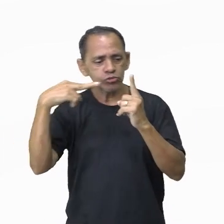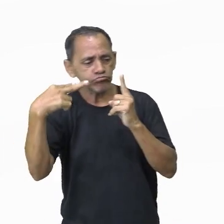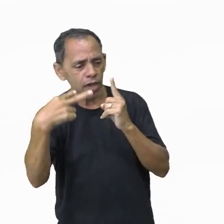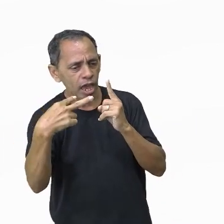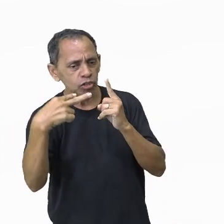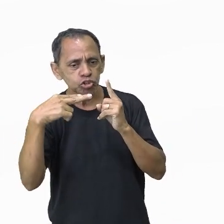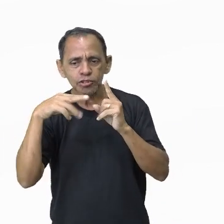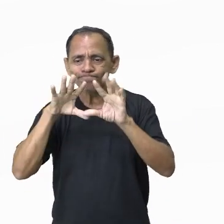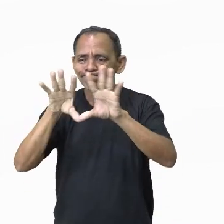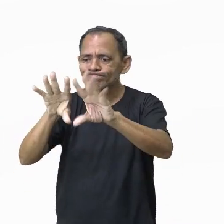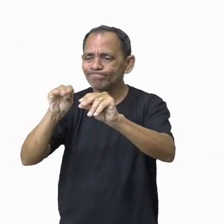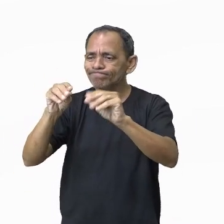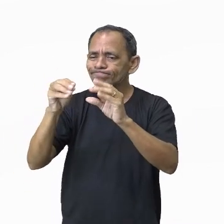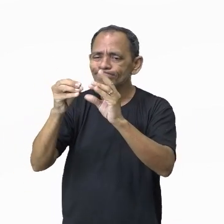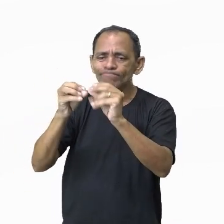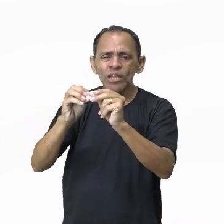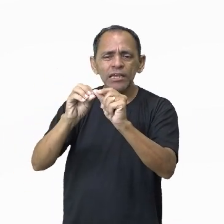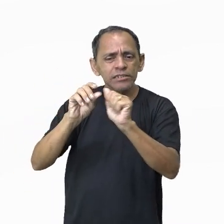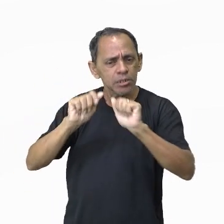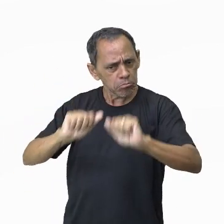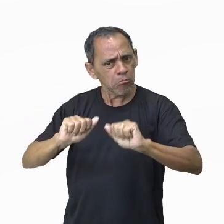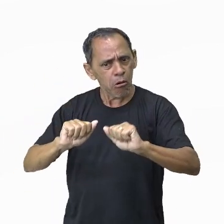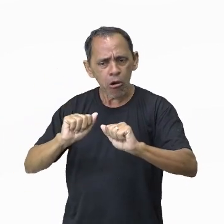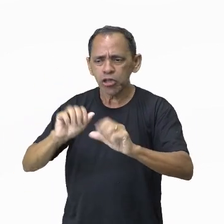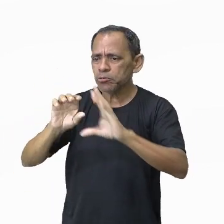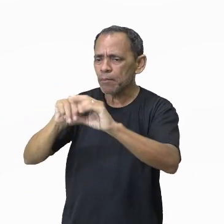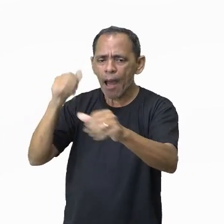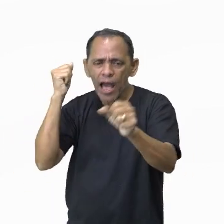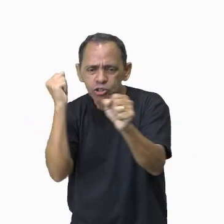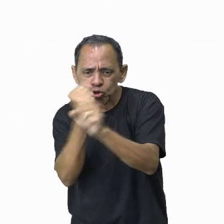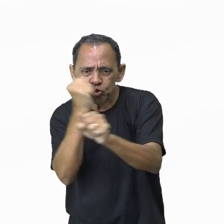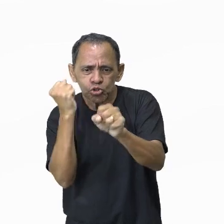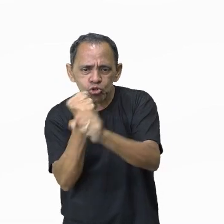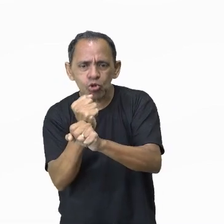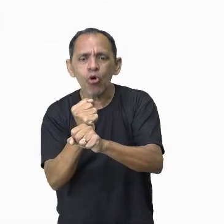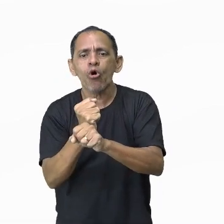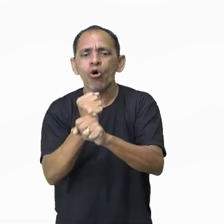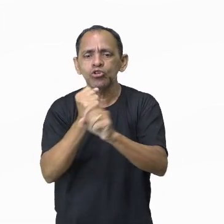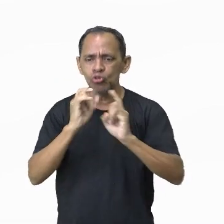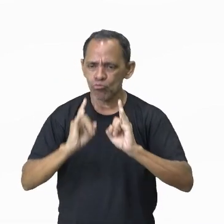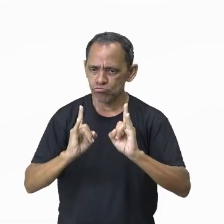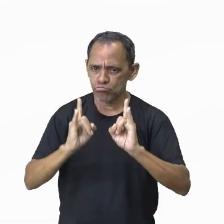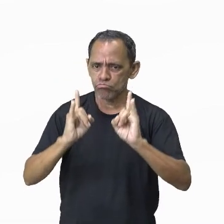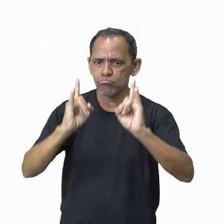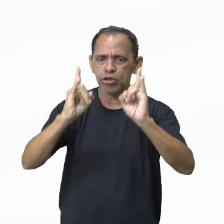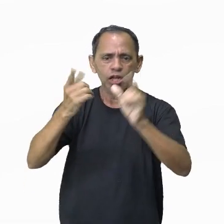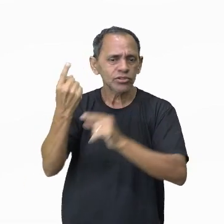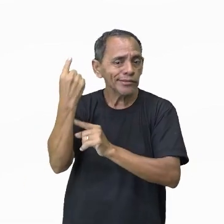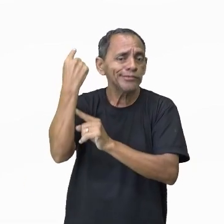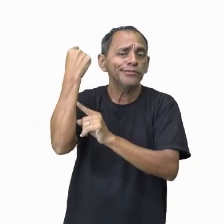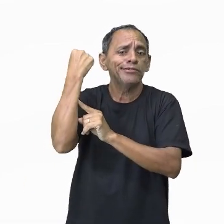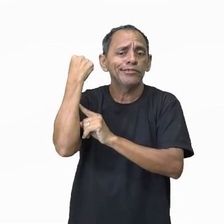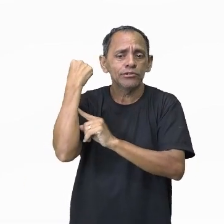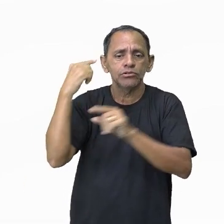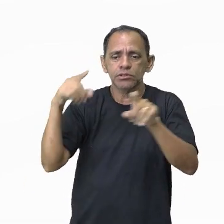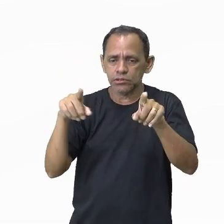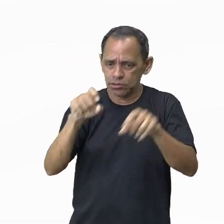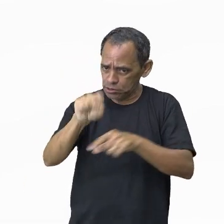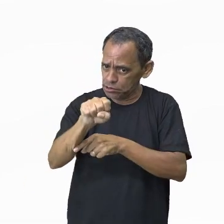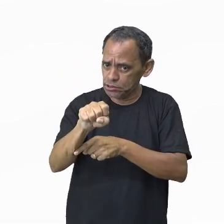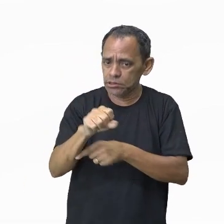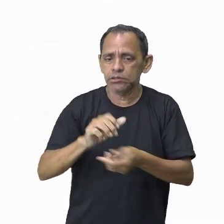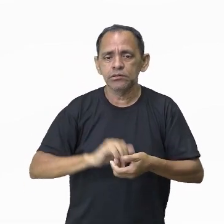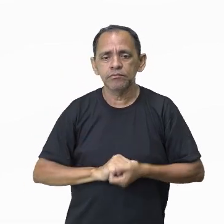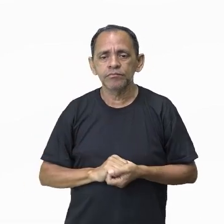palpáveis. Nesse sentido, a gente vai ter aí as construções, né? Aqueles prédios mais antigos, e aí, para a gente